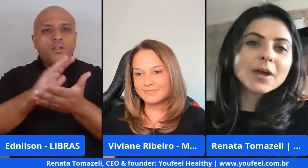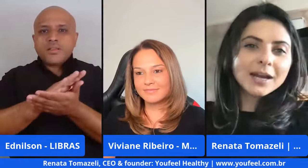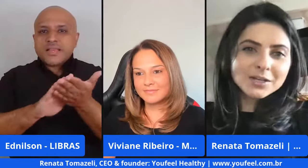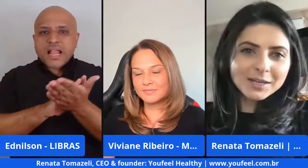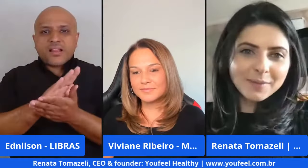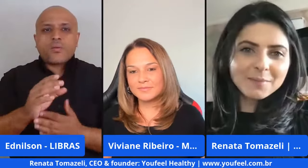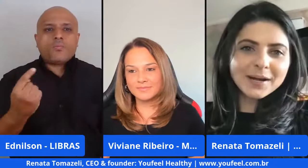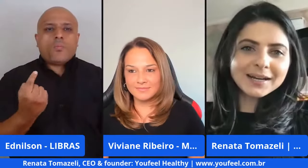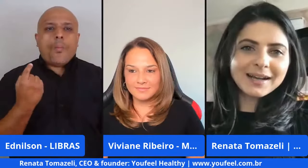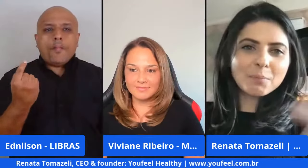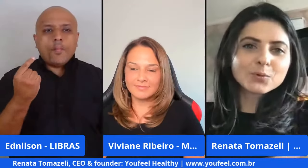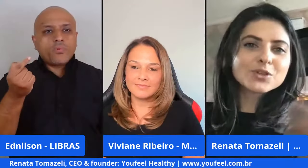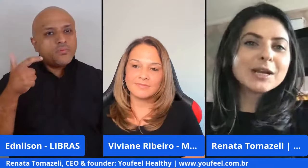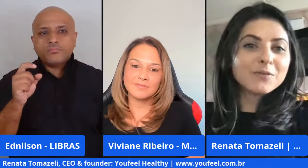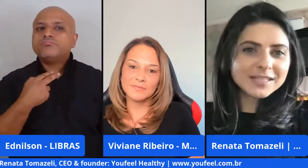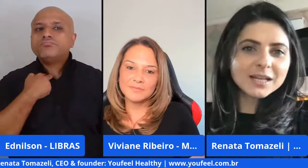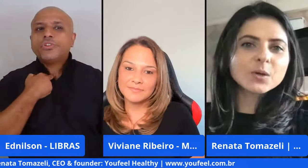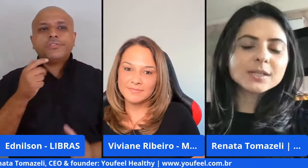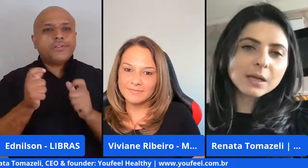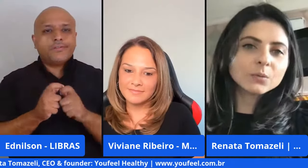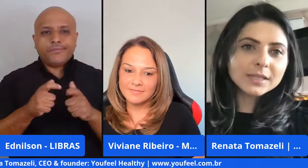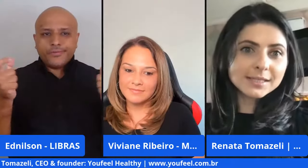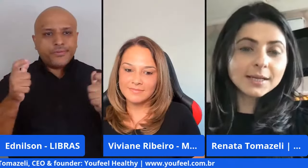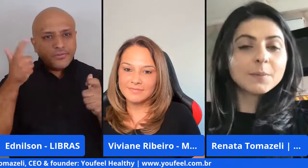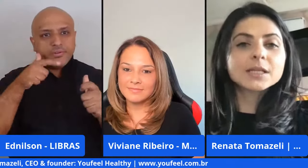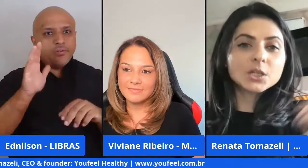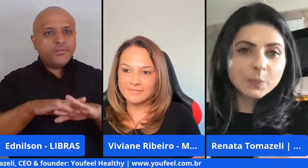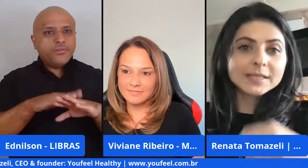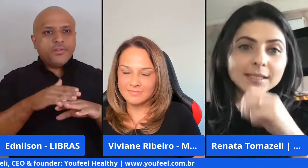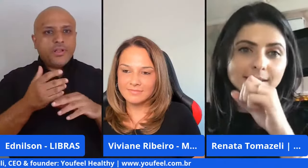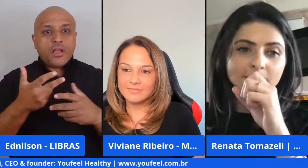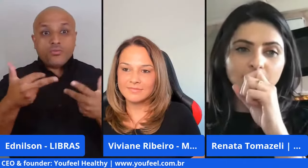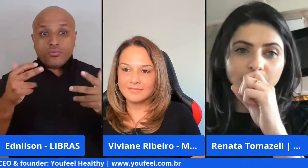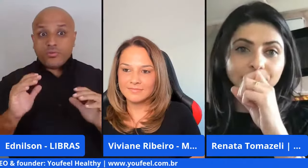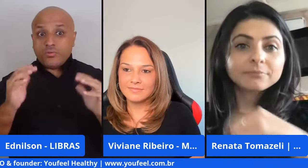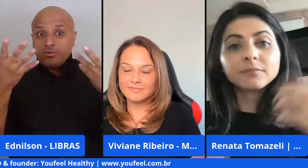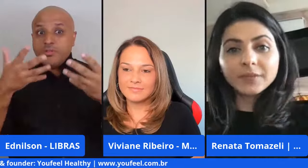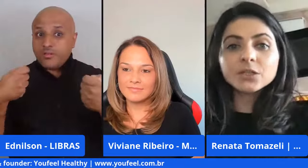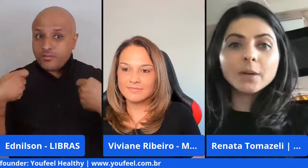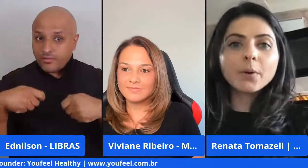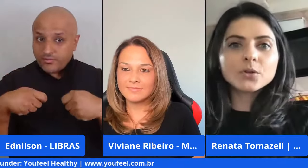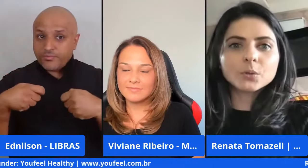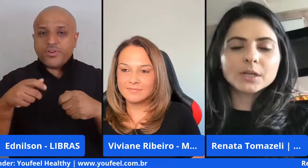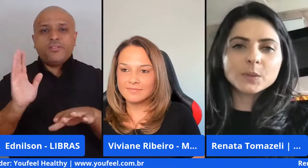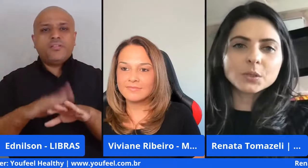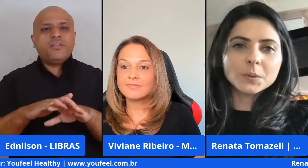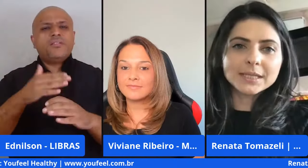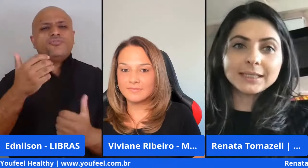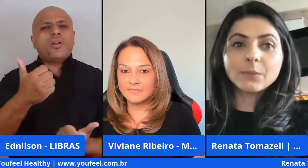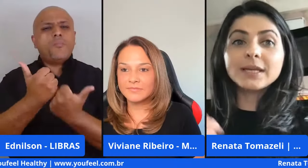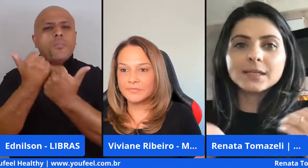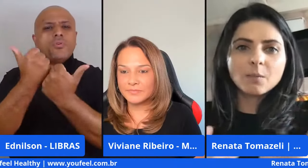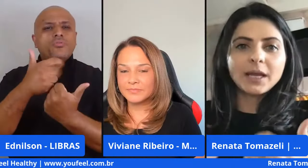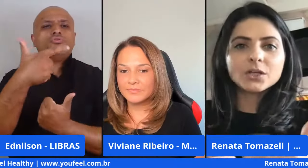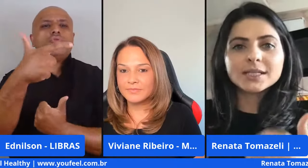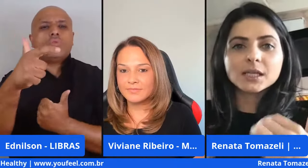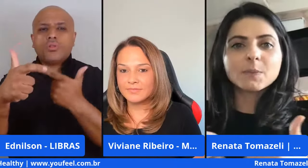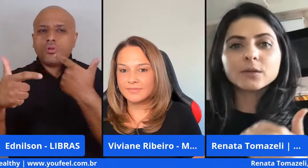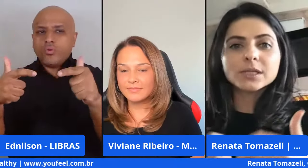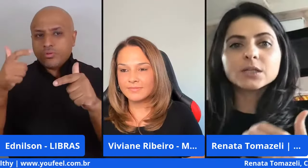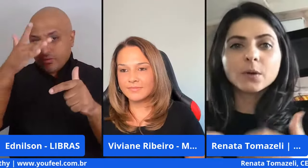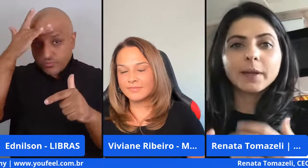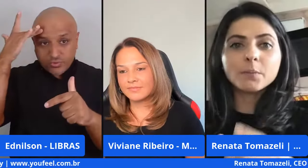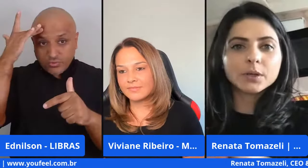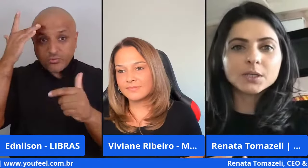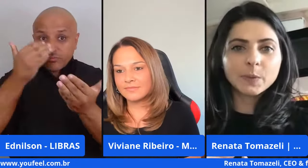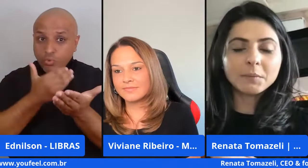pode ser tão grande também a ponto de não fazer as coisas acontecer mas a gente precisa de apoio de outras pessoas né então inicialmente esses